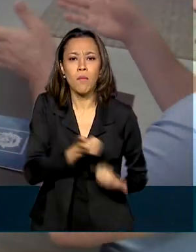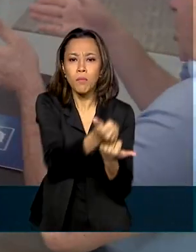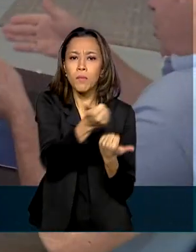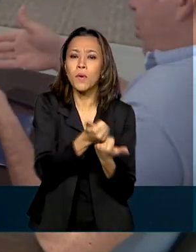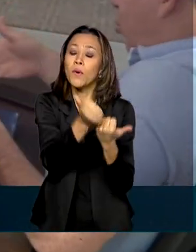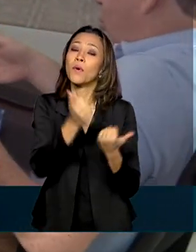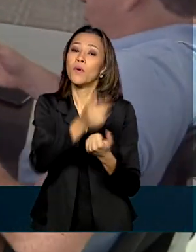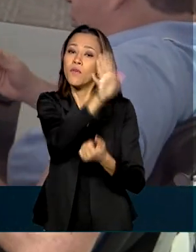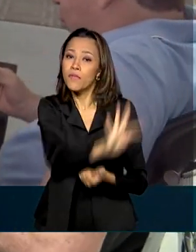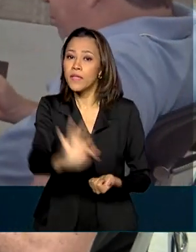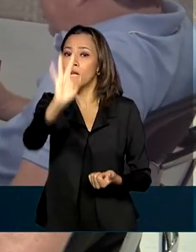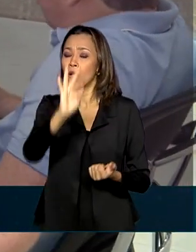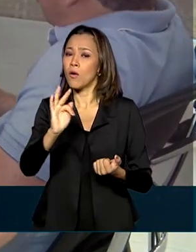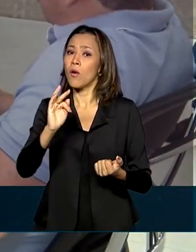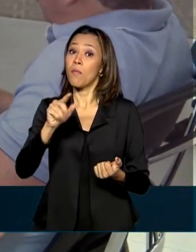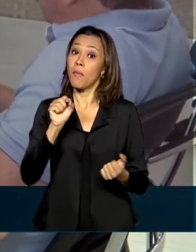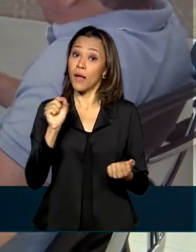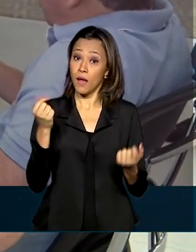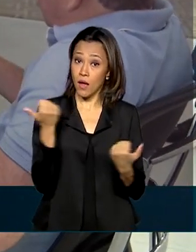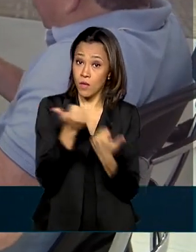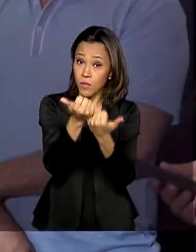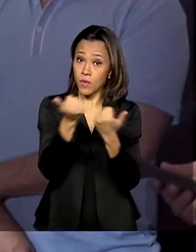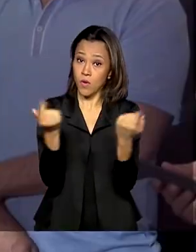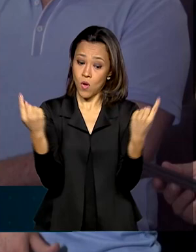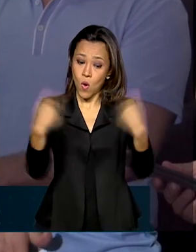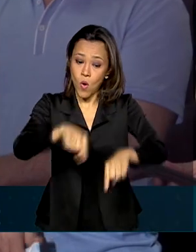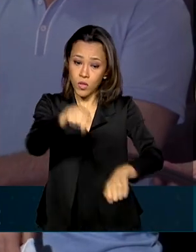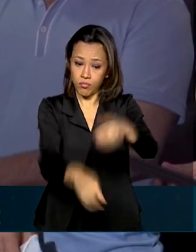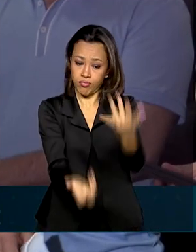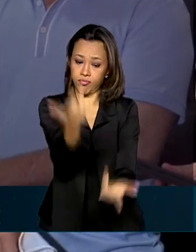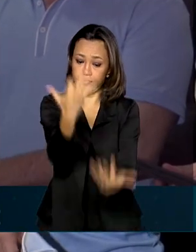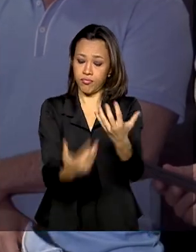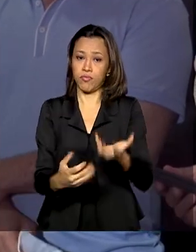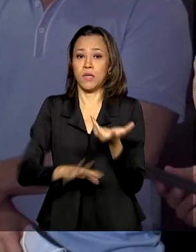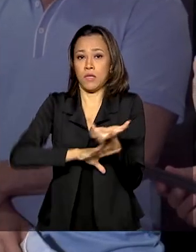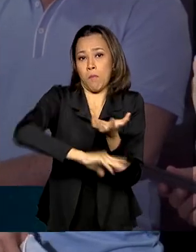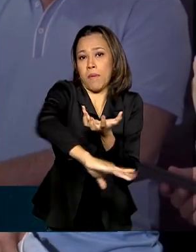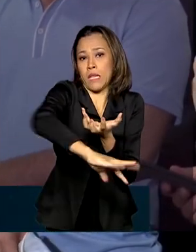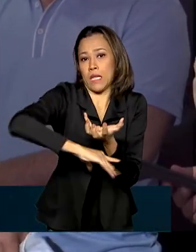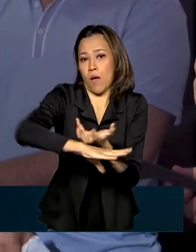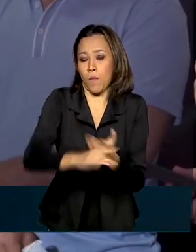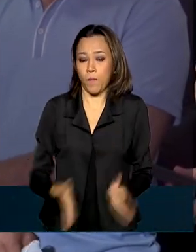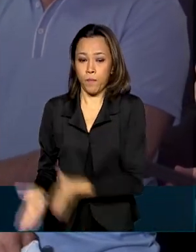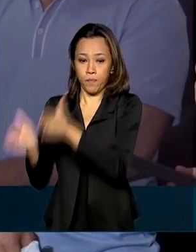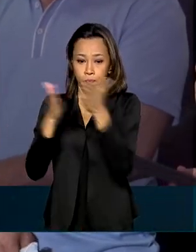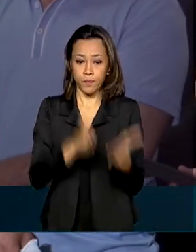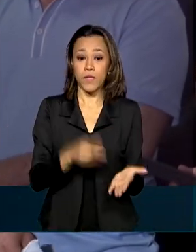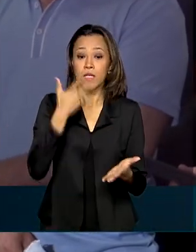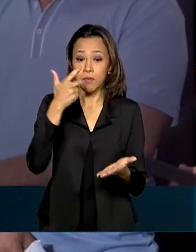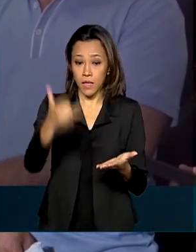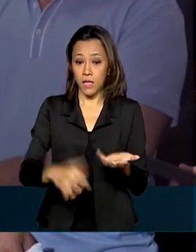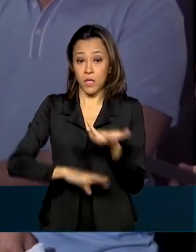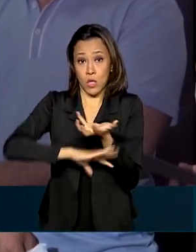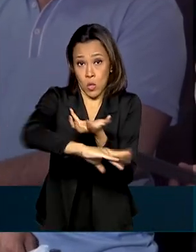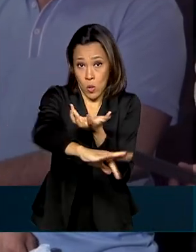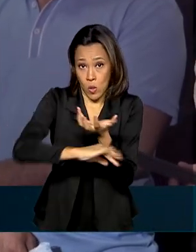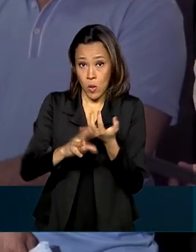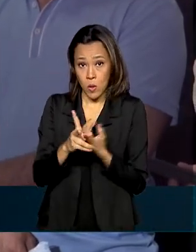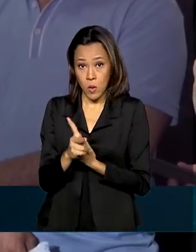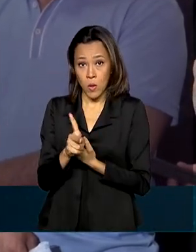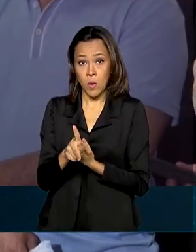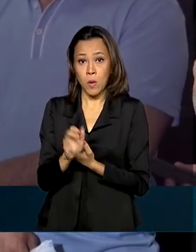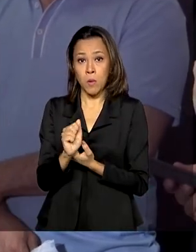para auxiliar no combate às queimadas no Pantanal. O Pantanal é importante para o Brasil e é compromisso do governo